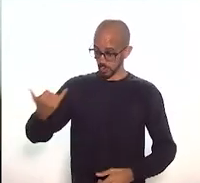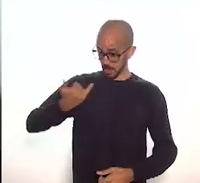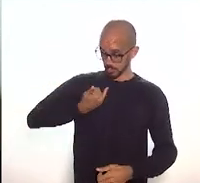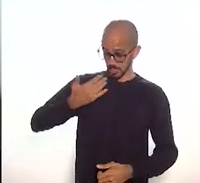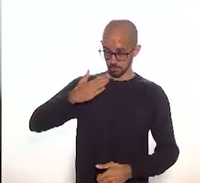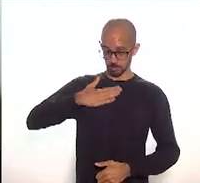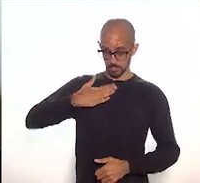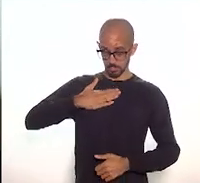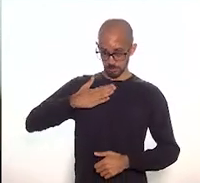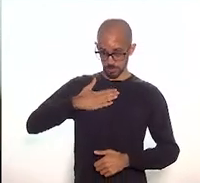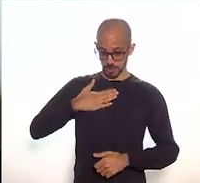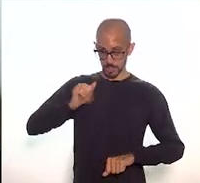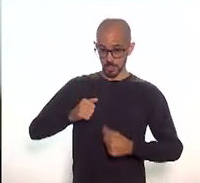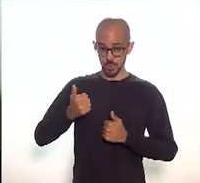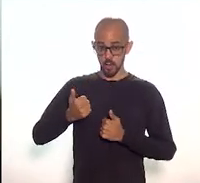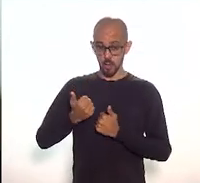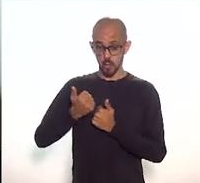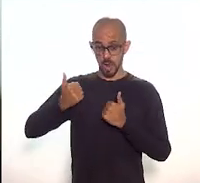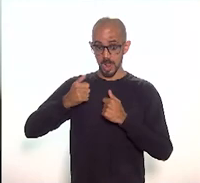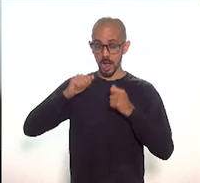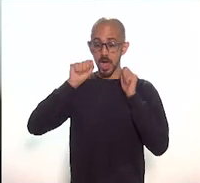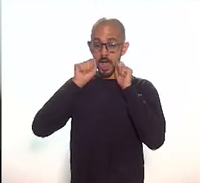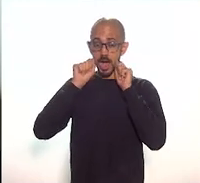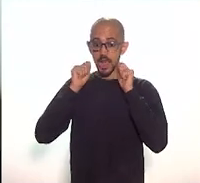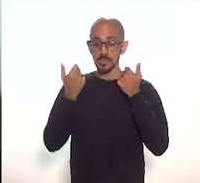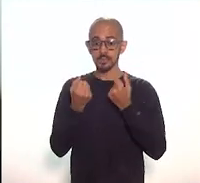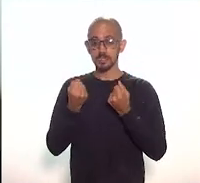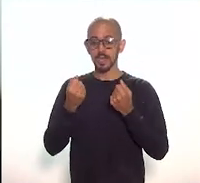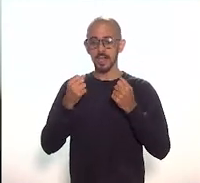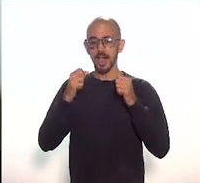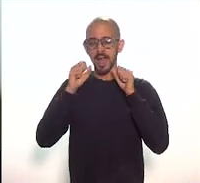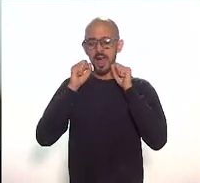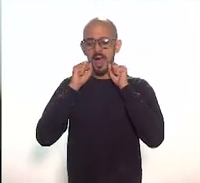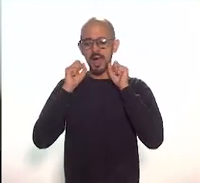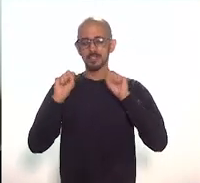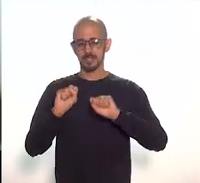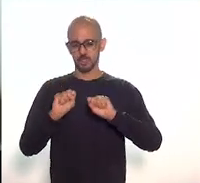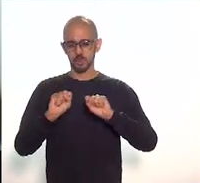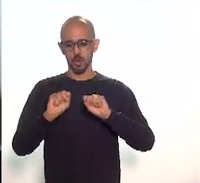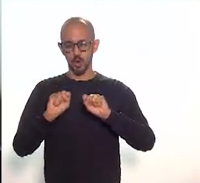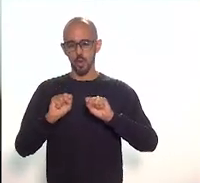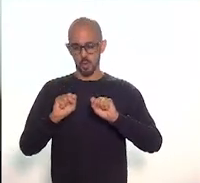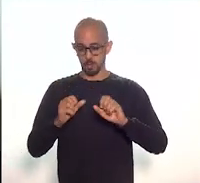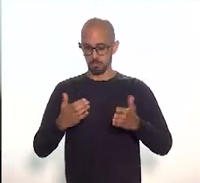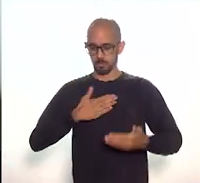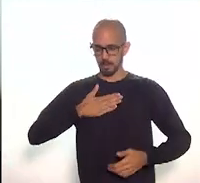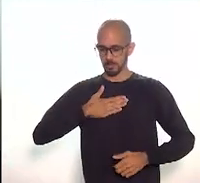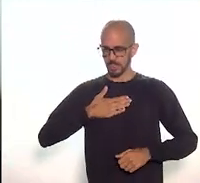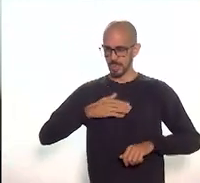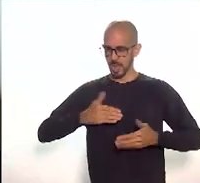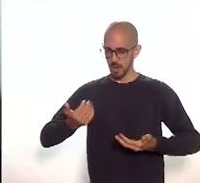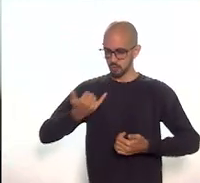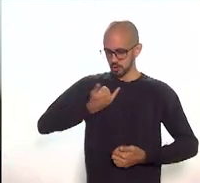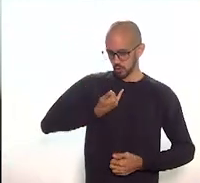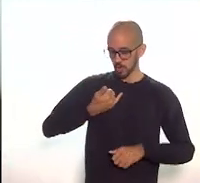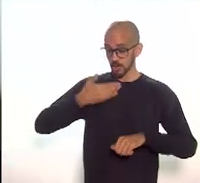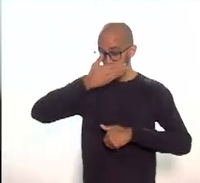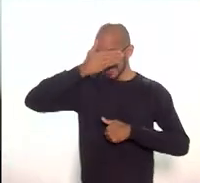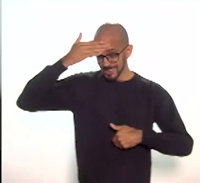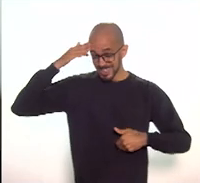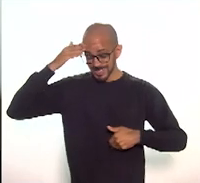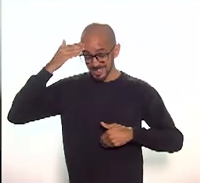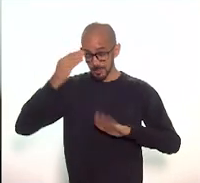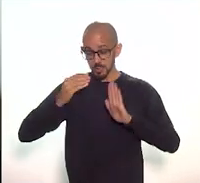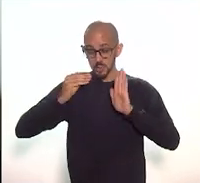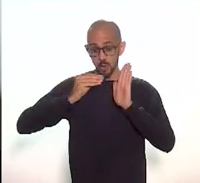um assessor meu, o Lauro, que esquecemos de relacionar, Douglas, aquilo que eu